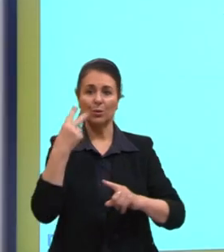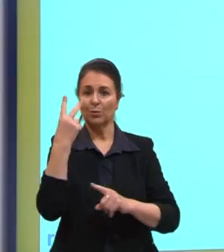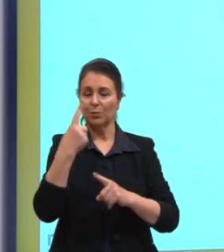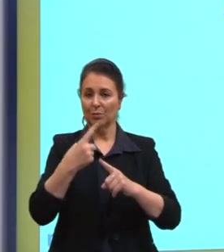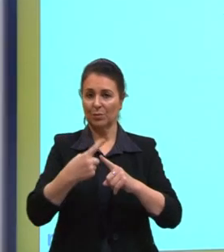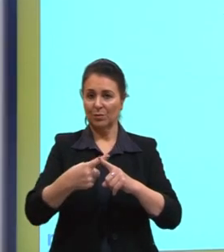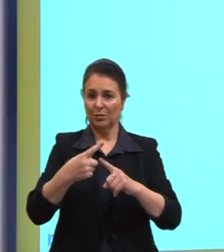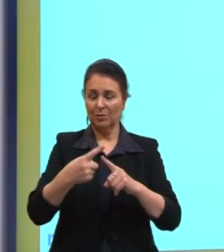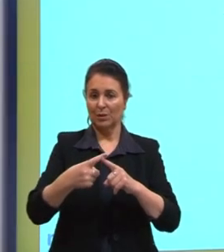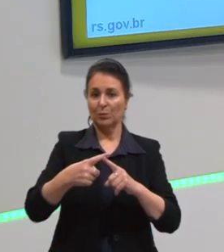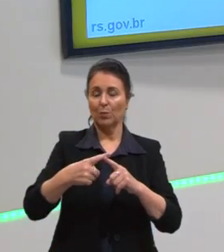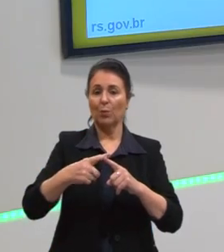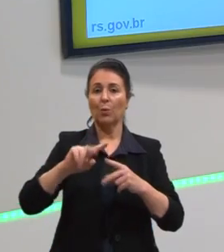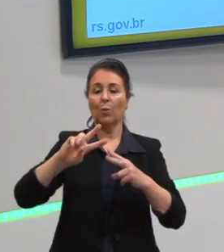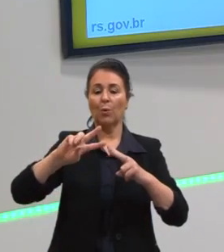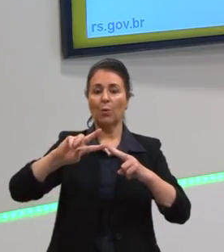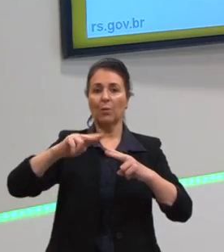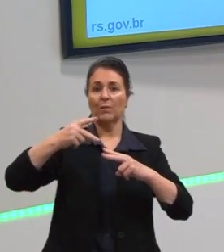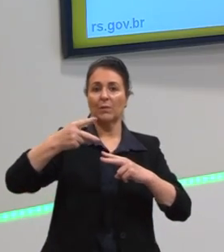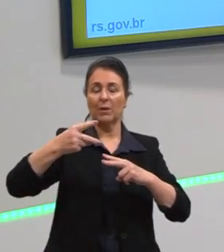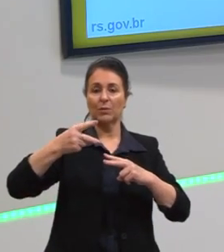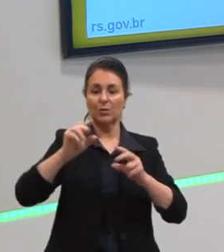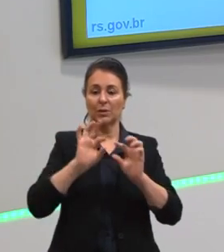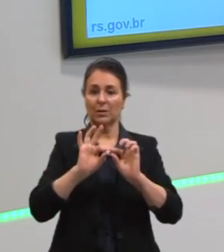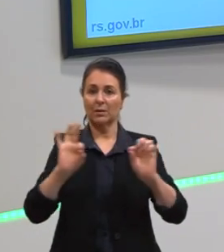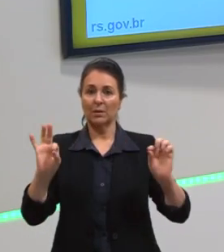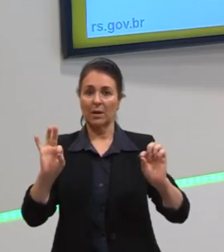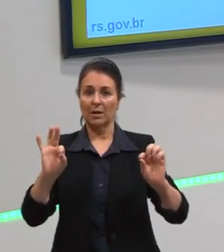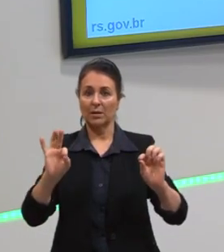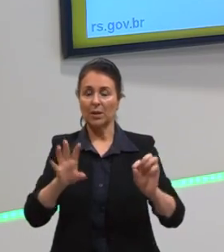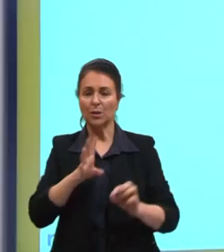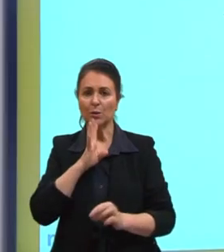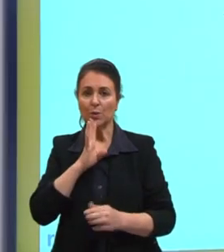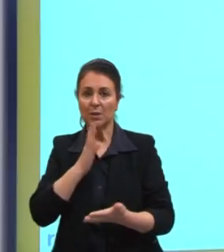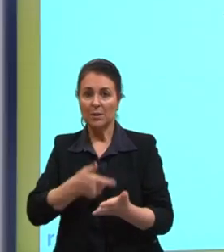o coeficiente linear, que era o mesmo que a gente viu antes.